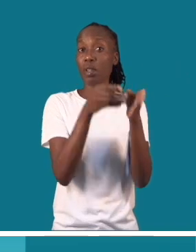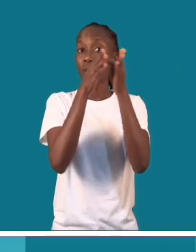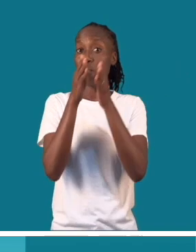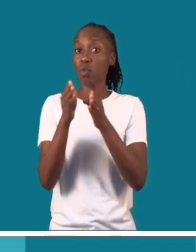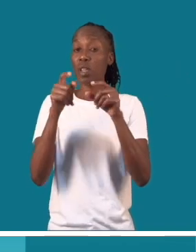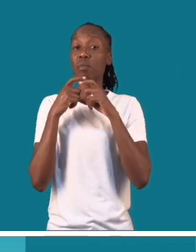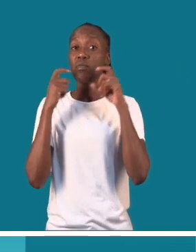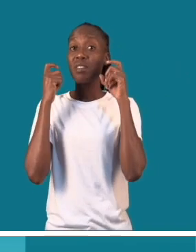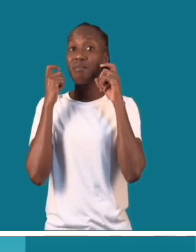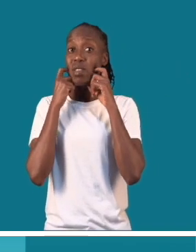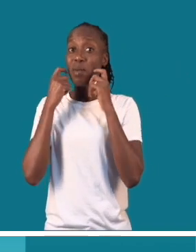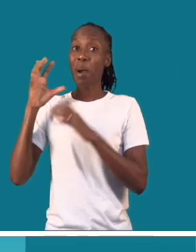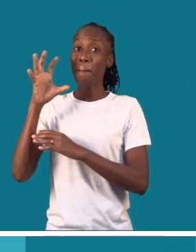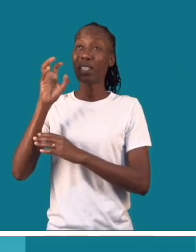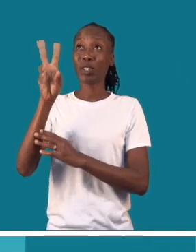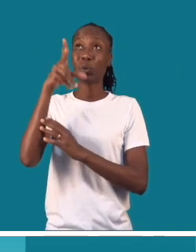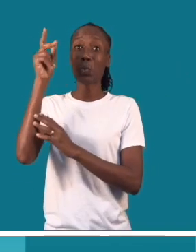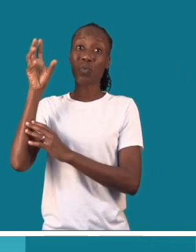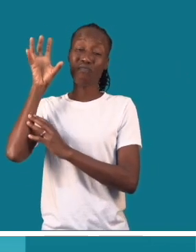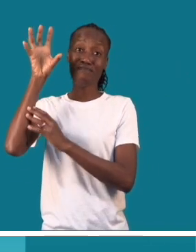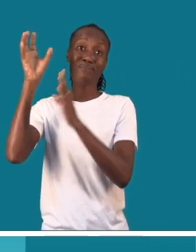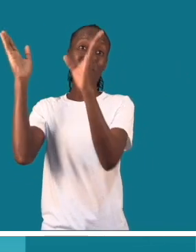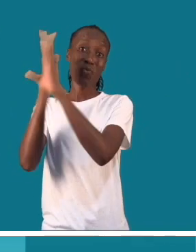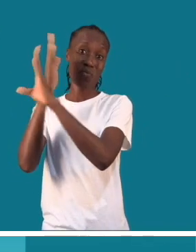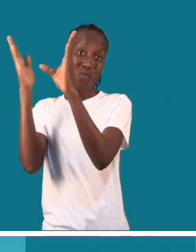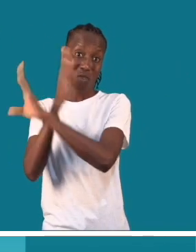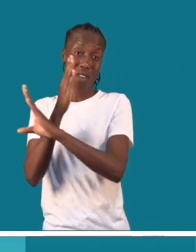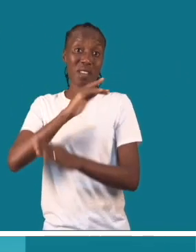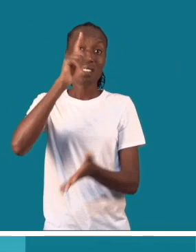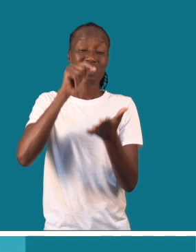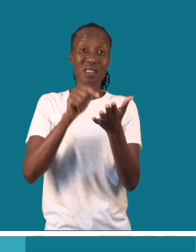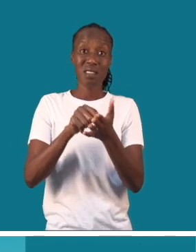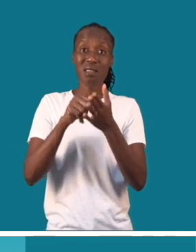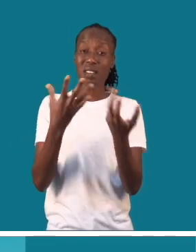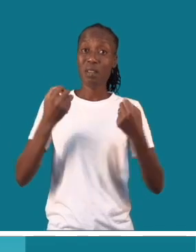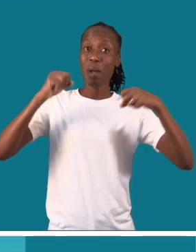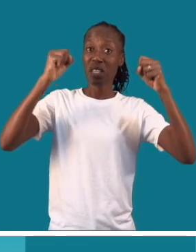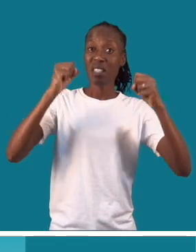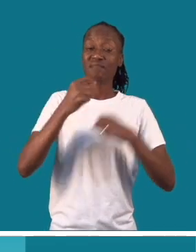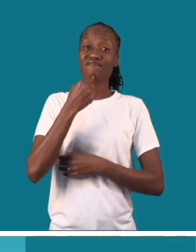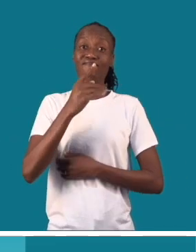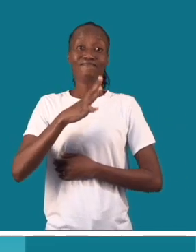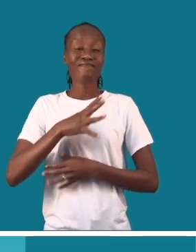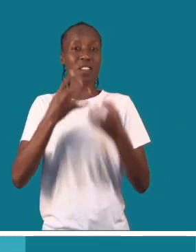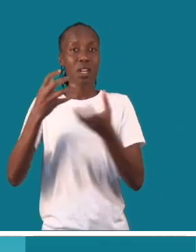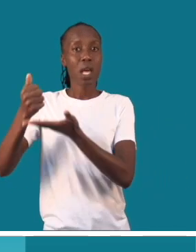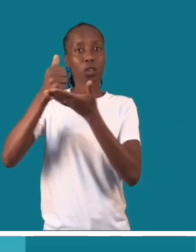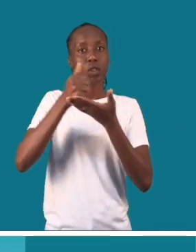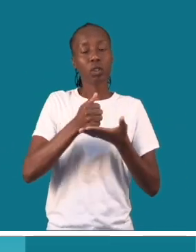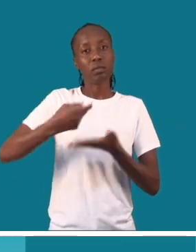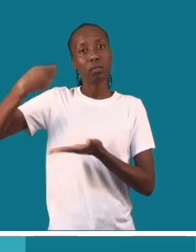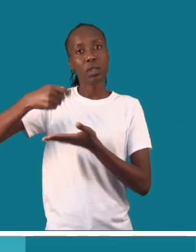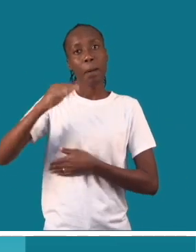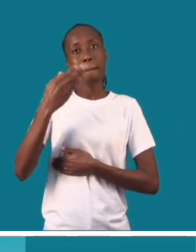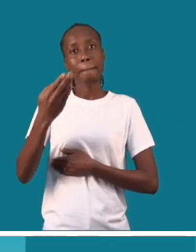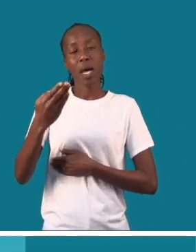Os estrangeiros com deficiência na cadeia central da Machava queixam-se de falta de assistência jurídica para